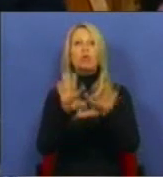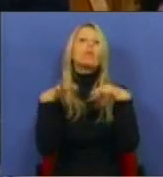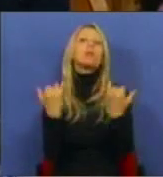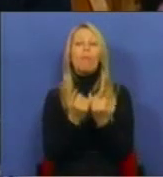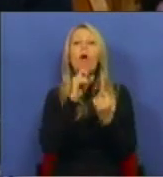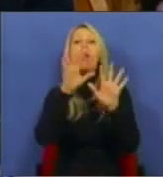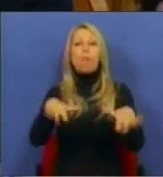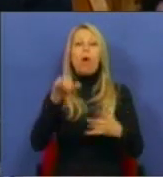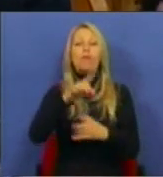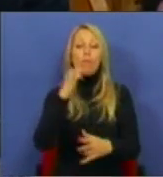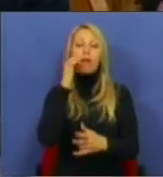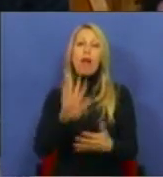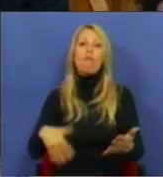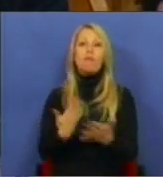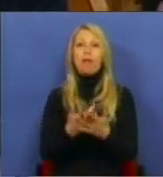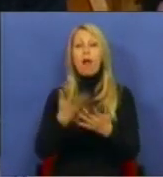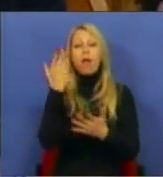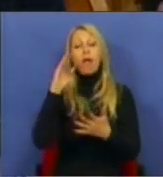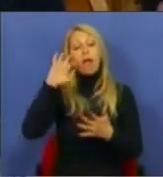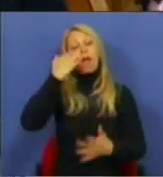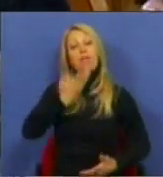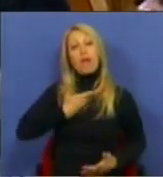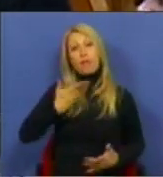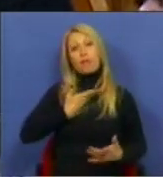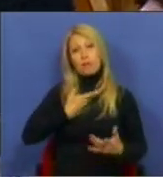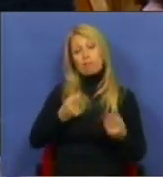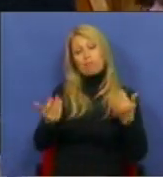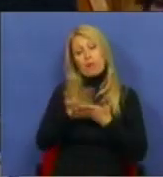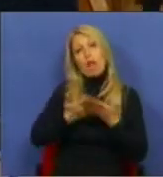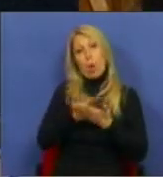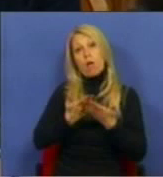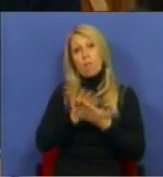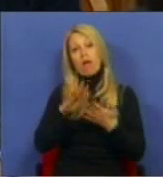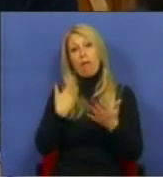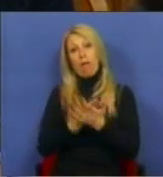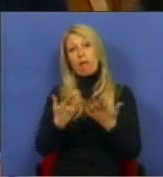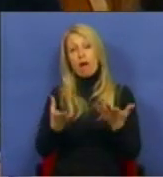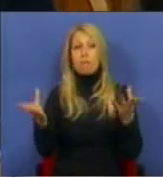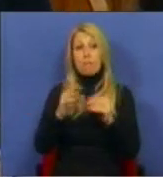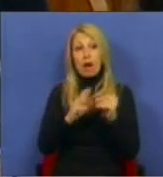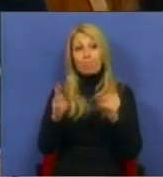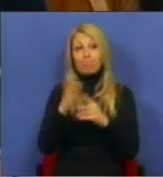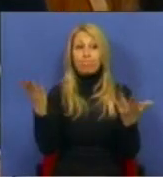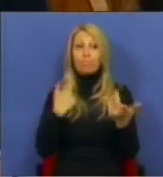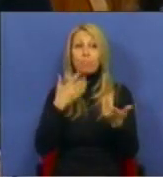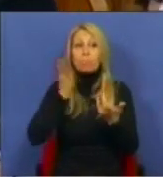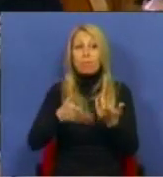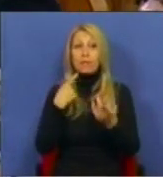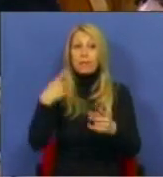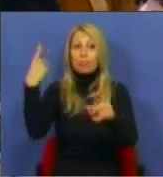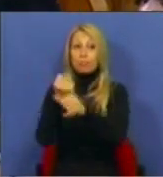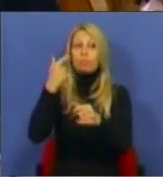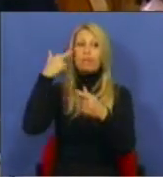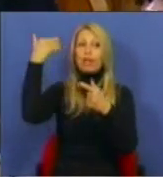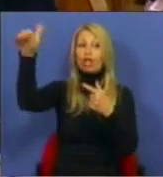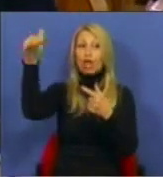poderão agravar ainda mais o déficit estrutural da nossa economia, correndo-se o risco de acentuar a nossa dependência alimentar do exterior num